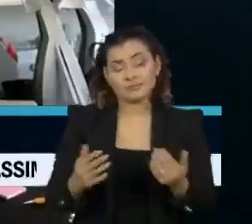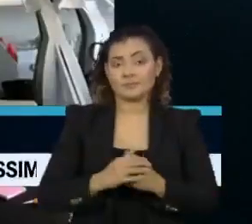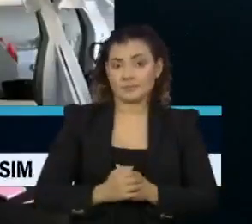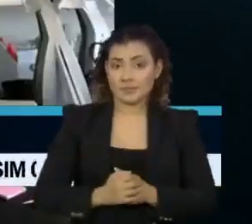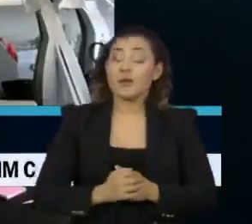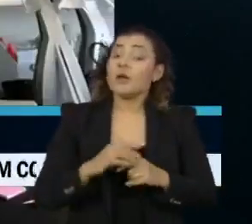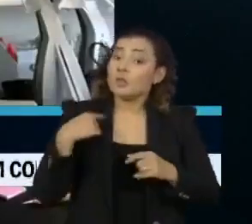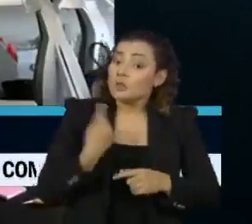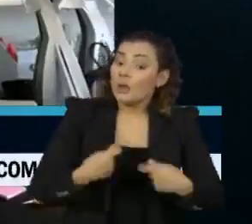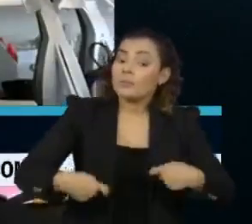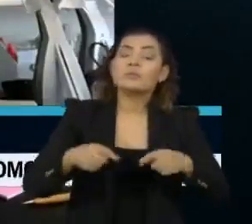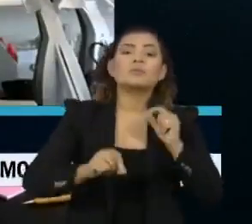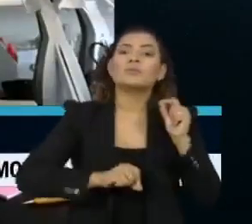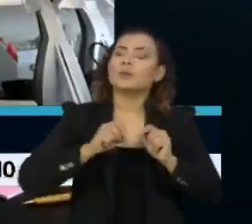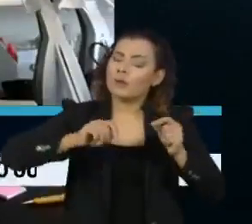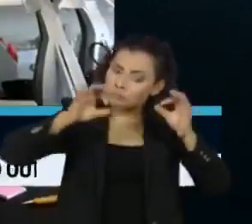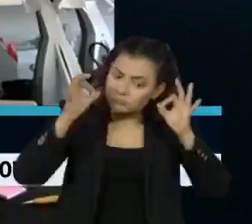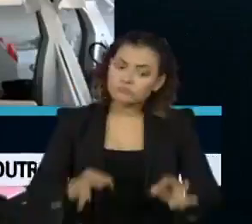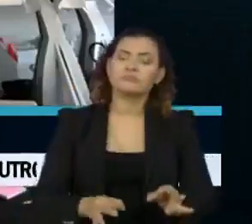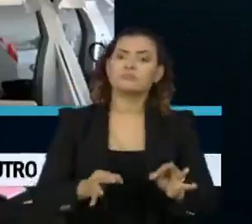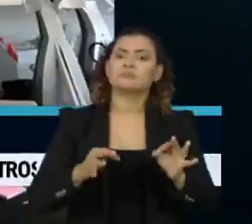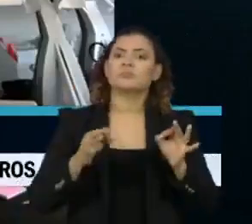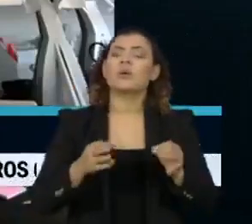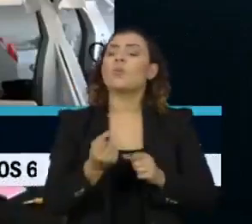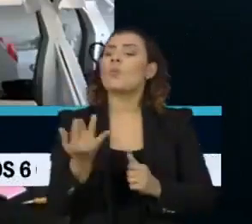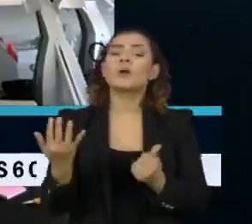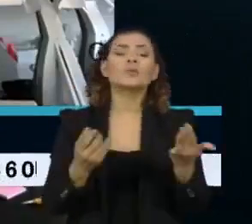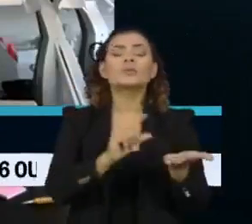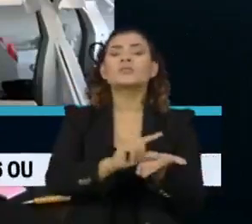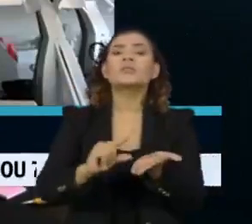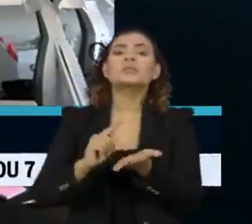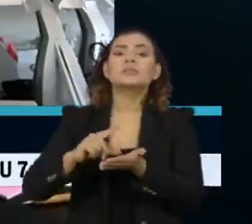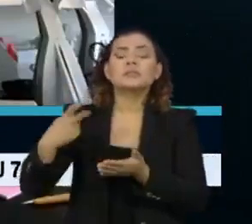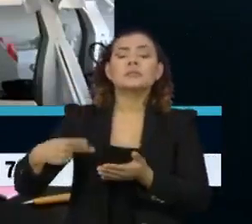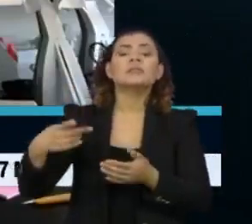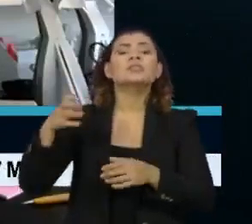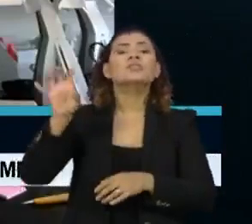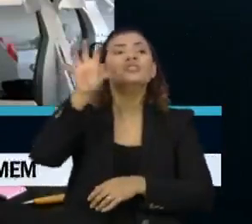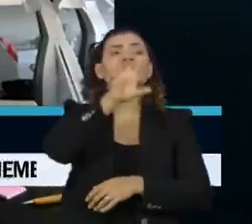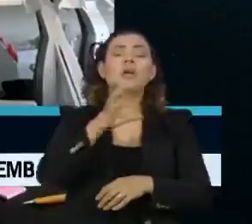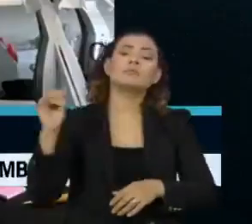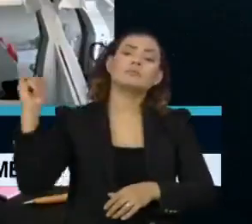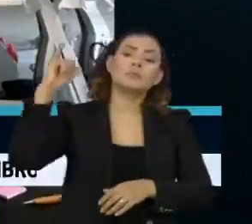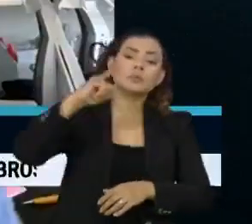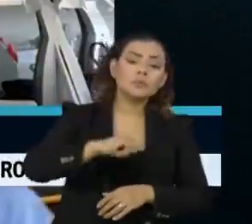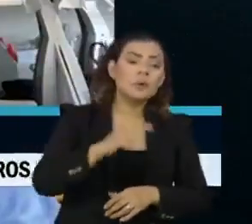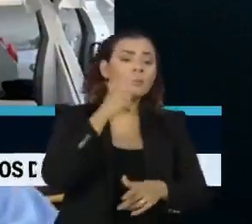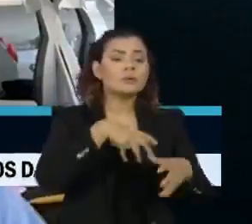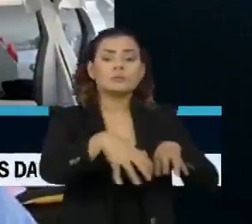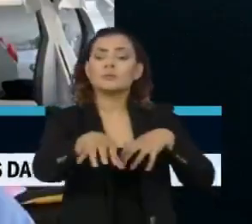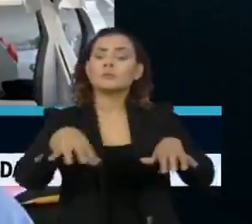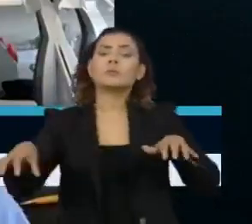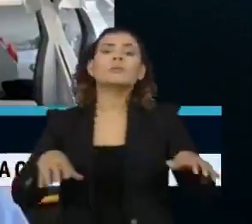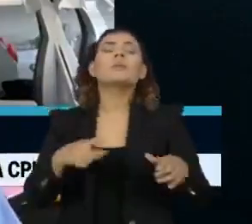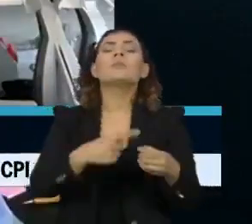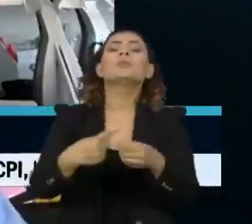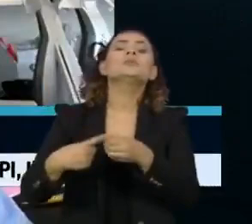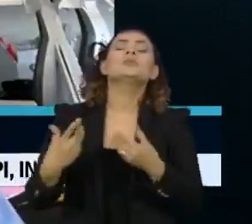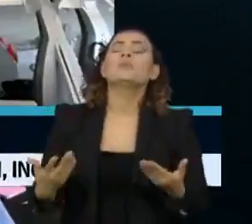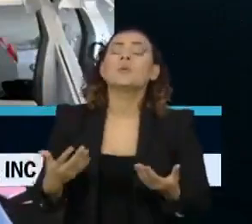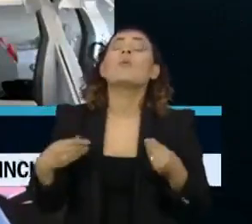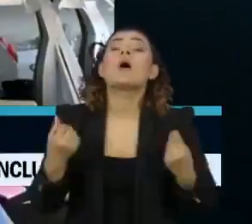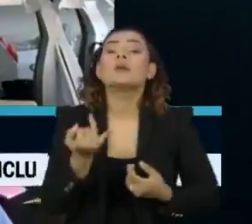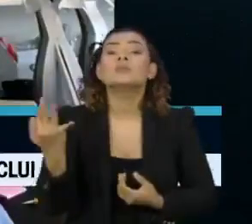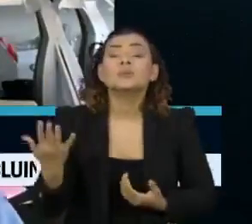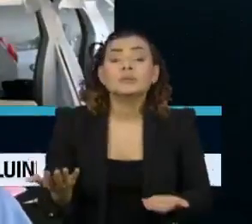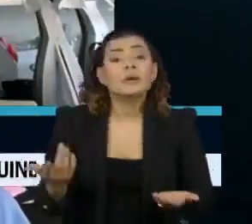precisando é a definição de quantas vacinas virão para os estados, para que os estados possam distribuir para os municípios e os